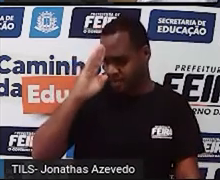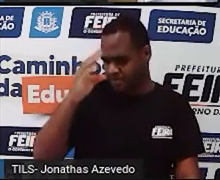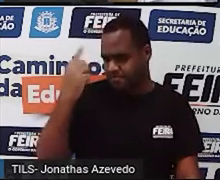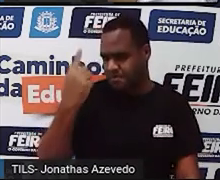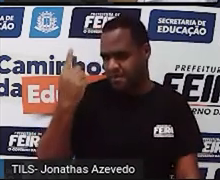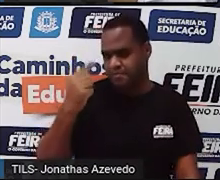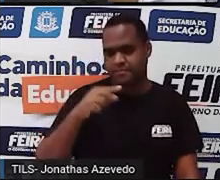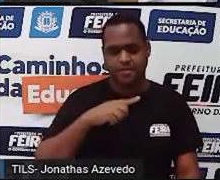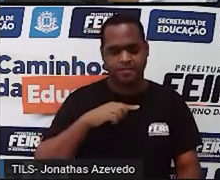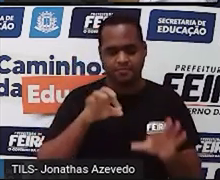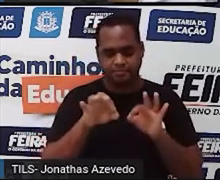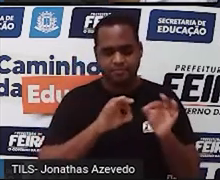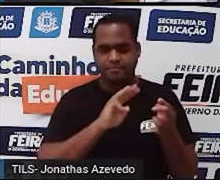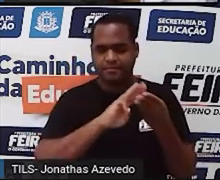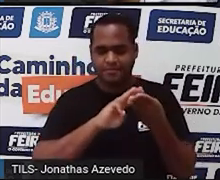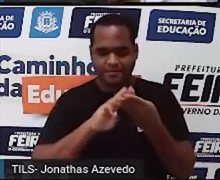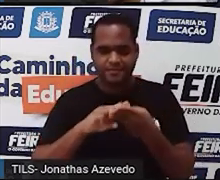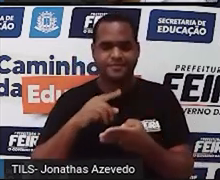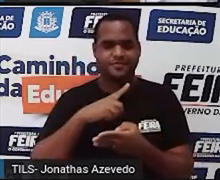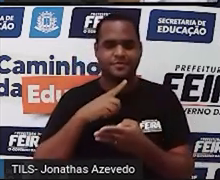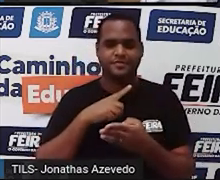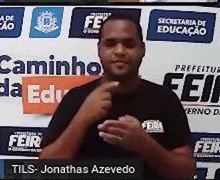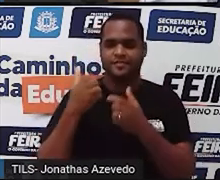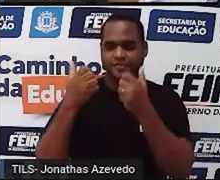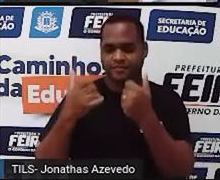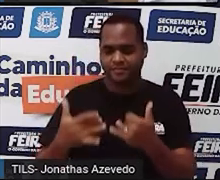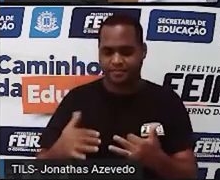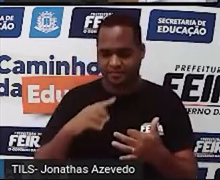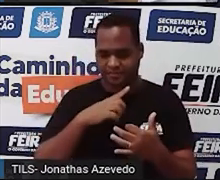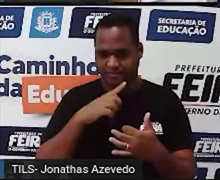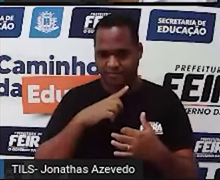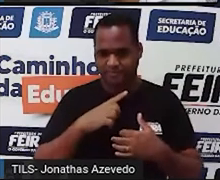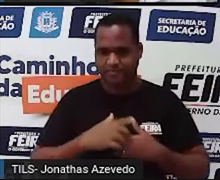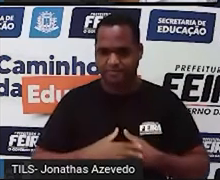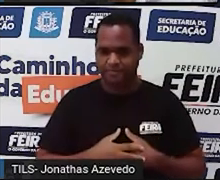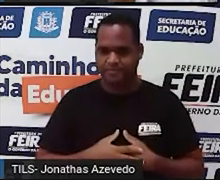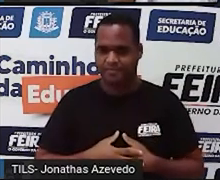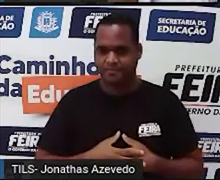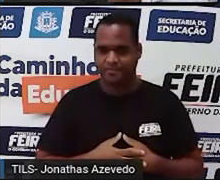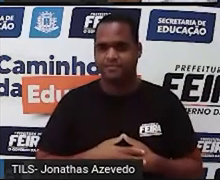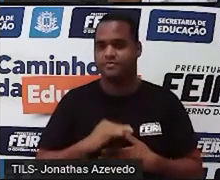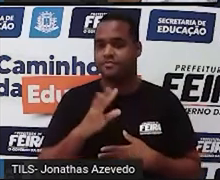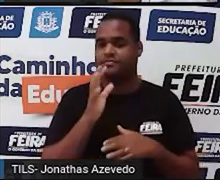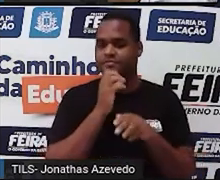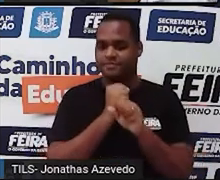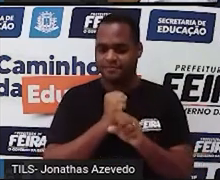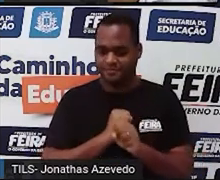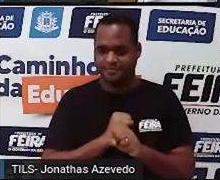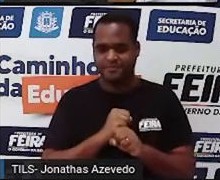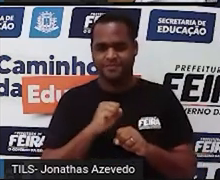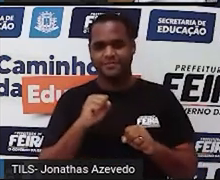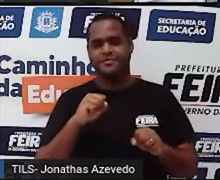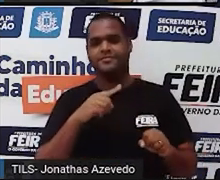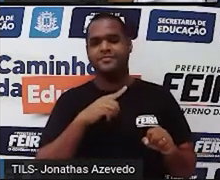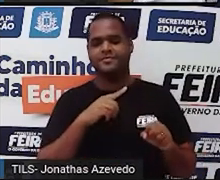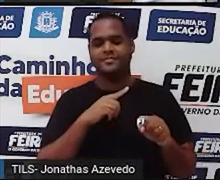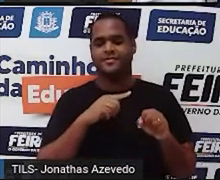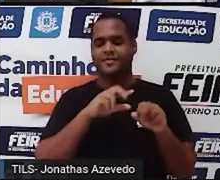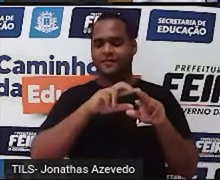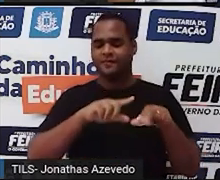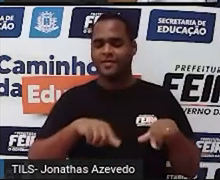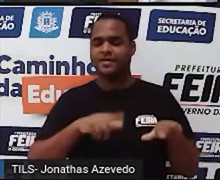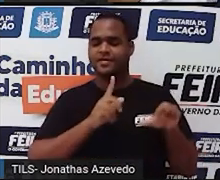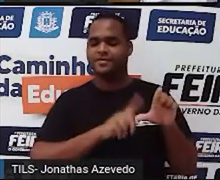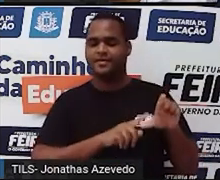a fazer uso de símbolos, né? Para fazer cálculo. E a álgebra é isso. É usar símbolos